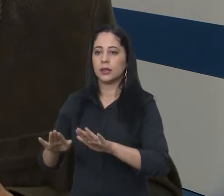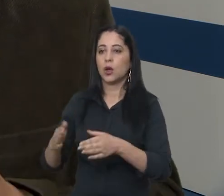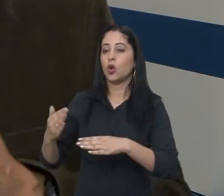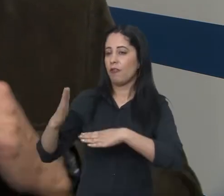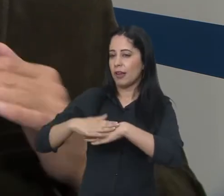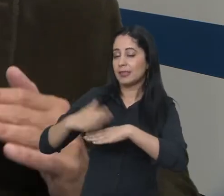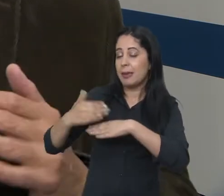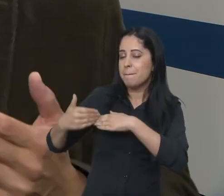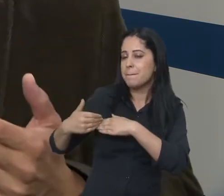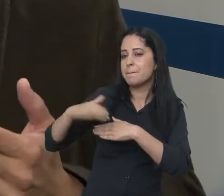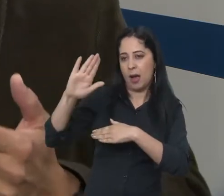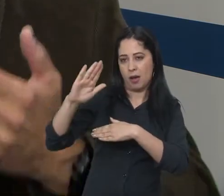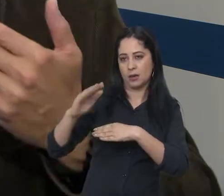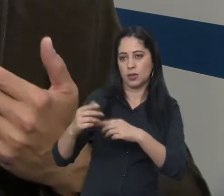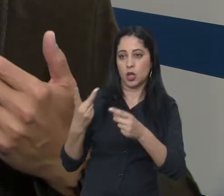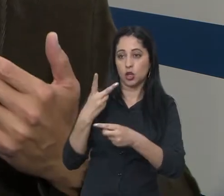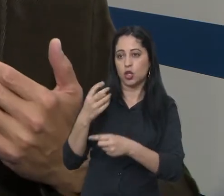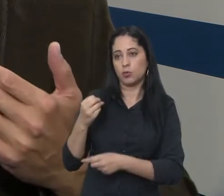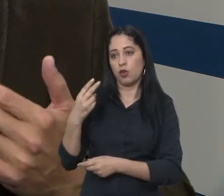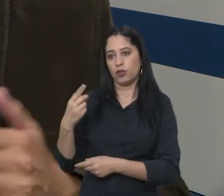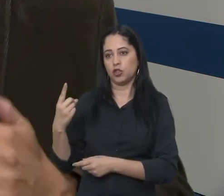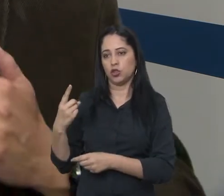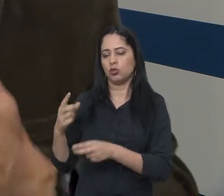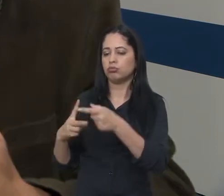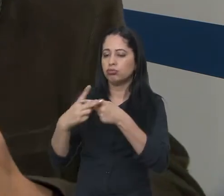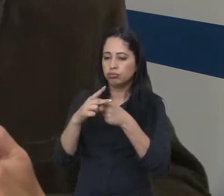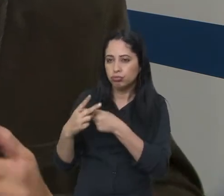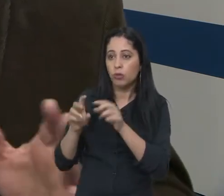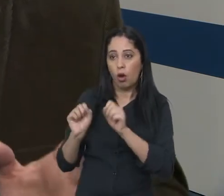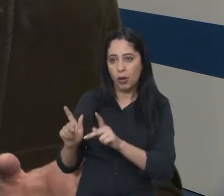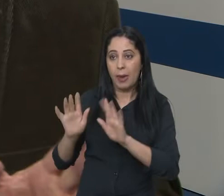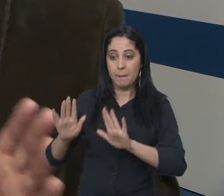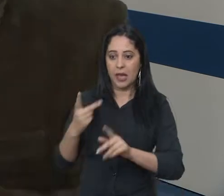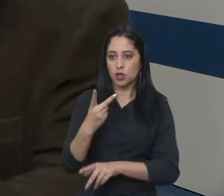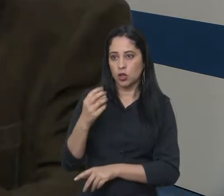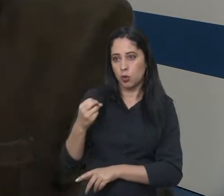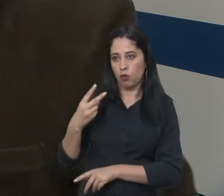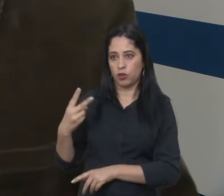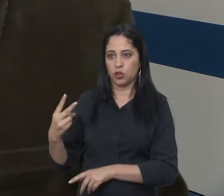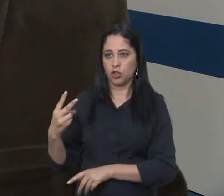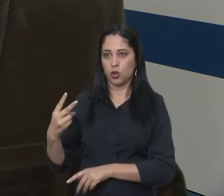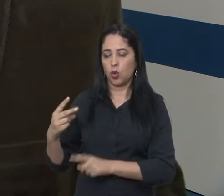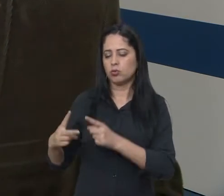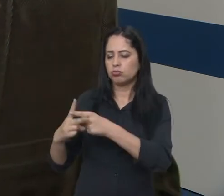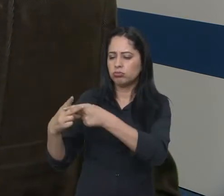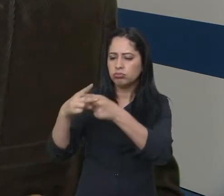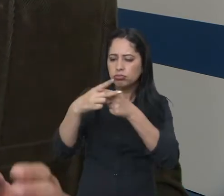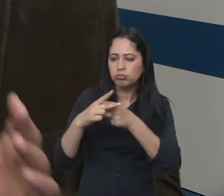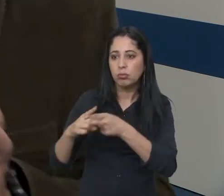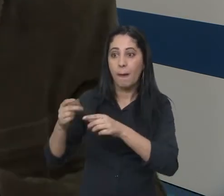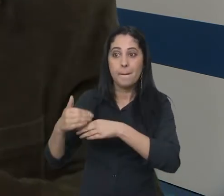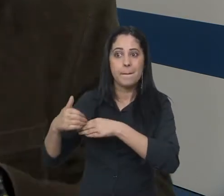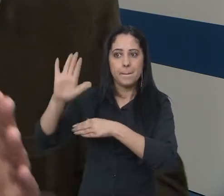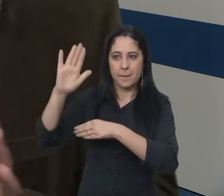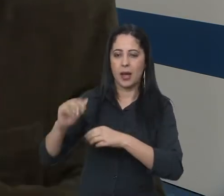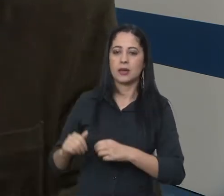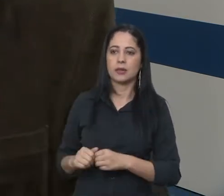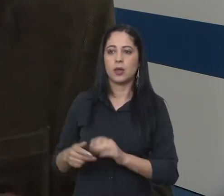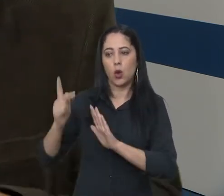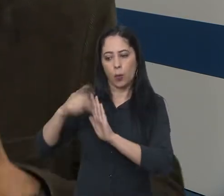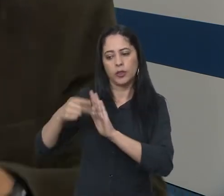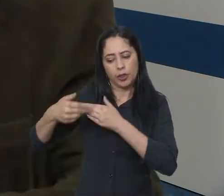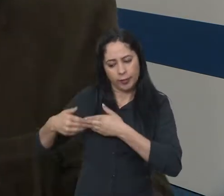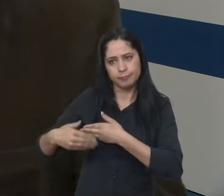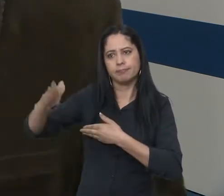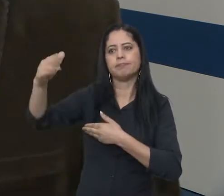estamos hoje fazendo mais do que foi feito em 2021, o que é normal, uma vez que o mandato do prefeito Anderson segue